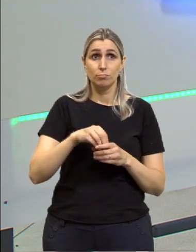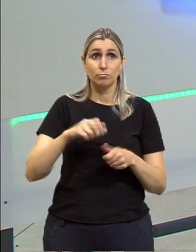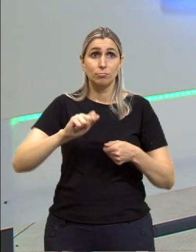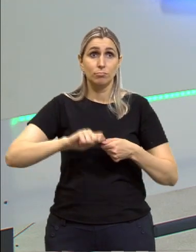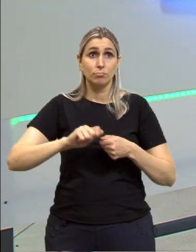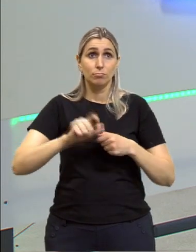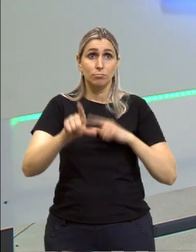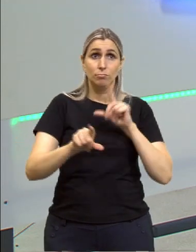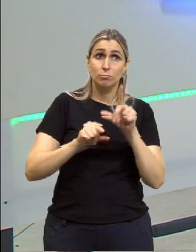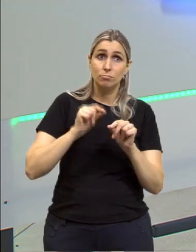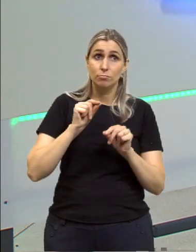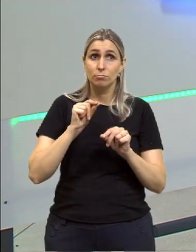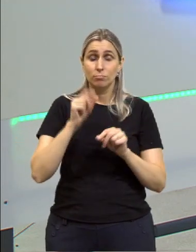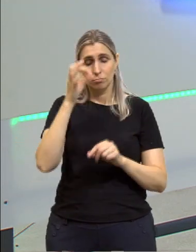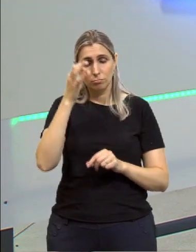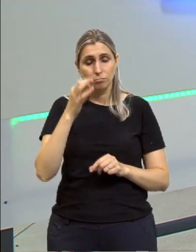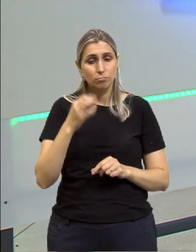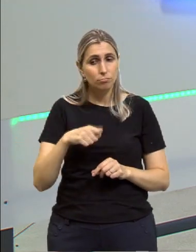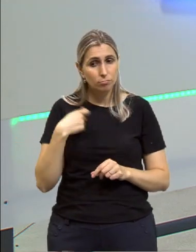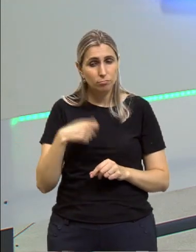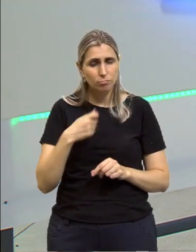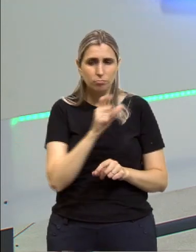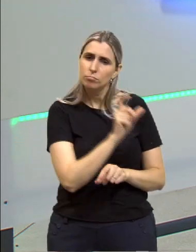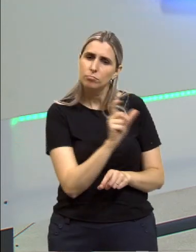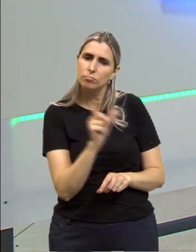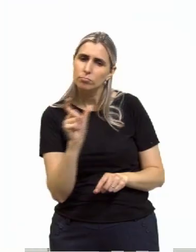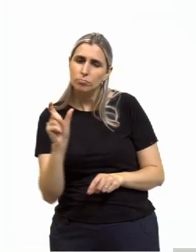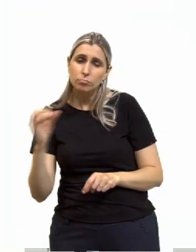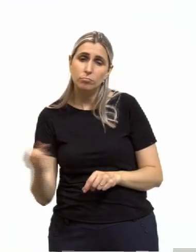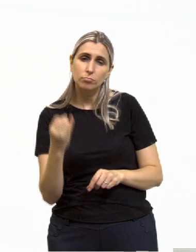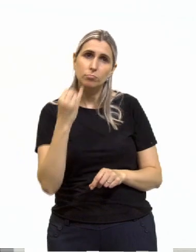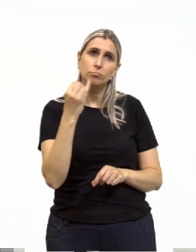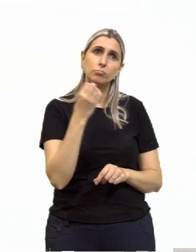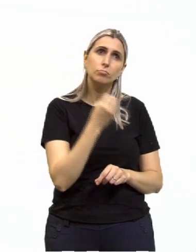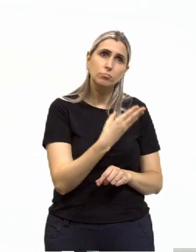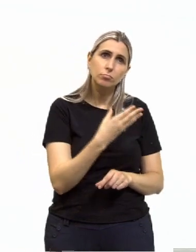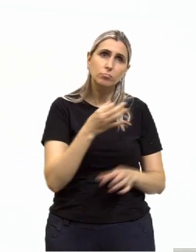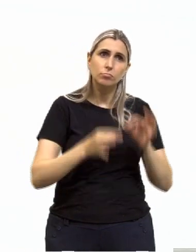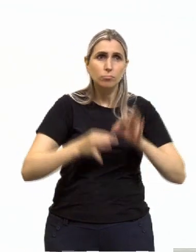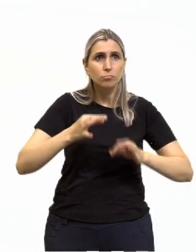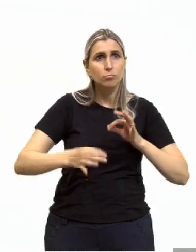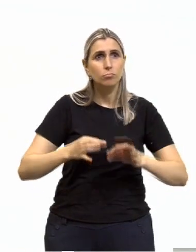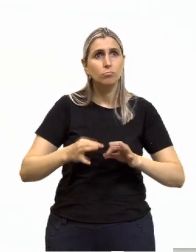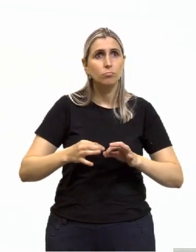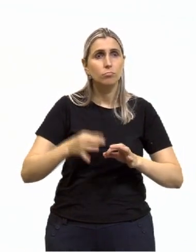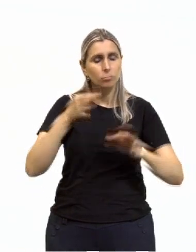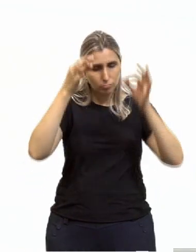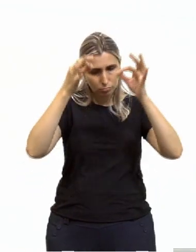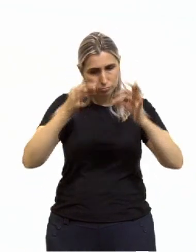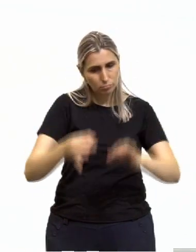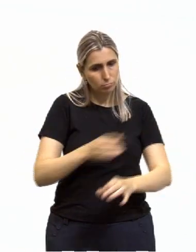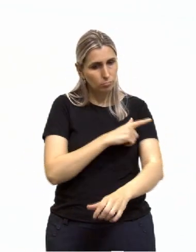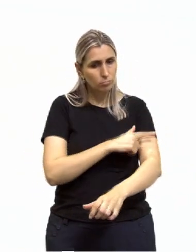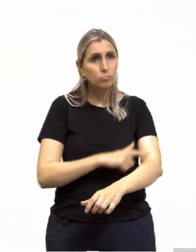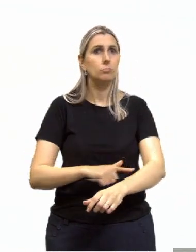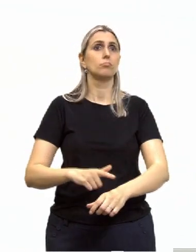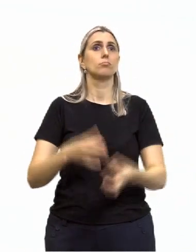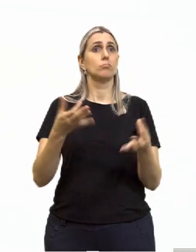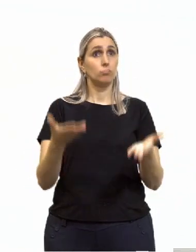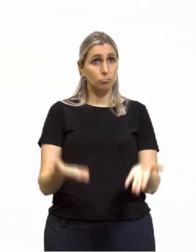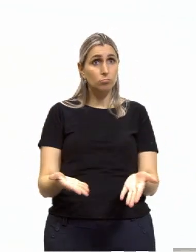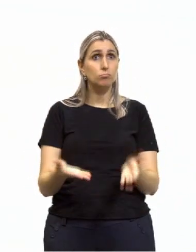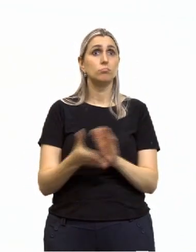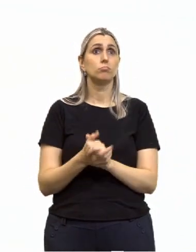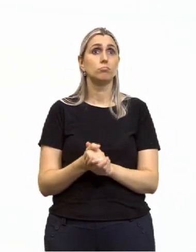escolhas e tomar decisões, nós temos algumas palavrinhas chaves, bom, justo ou correto, são palavrinhas que estão aí.